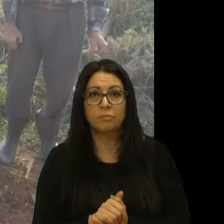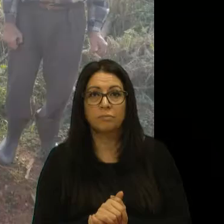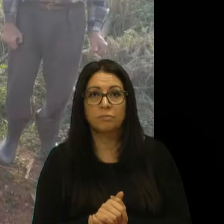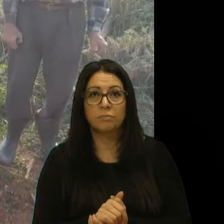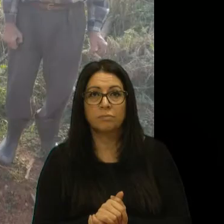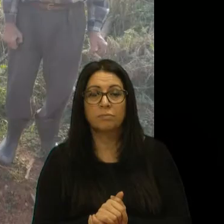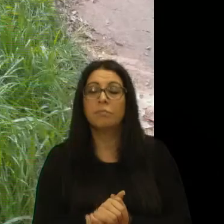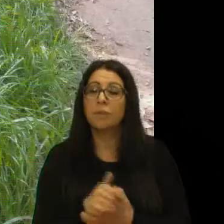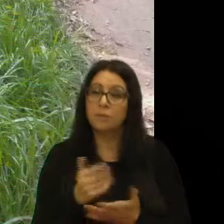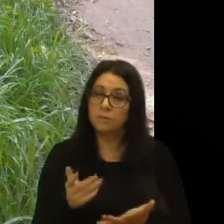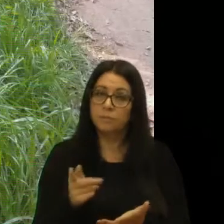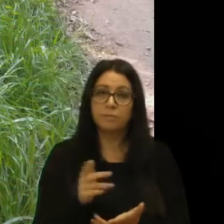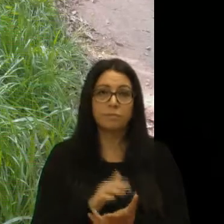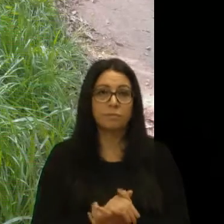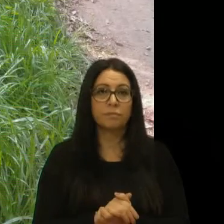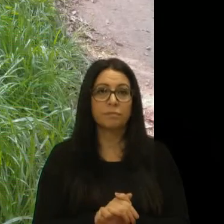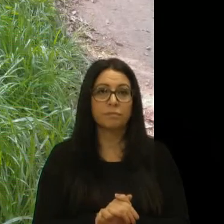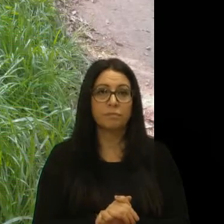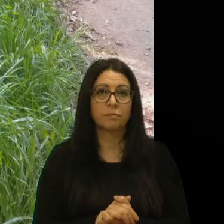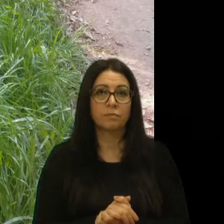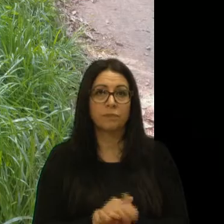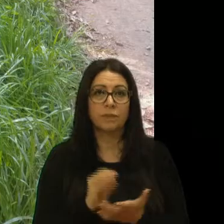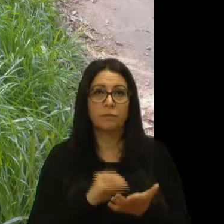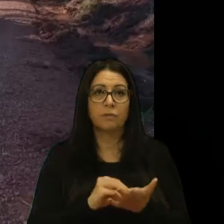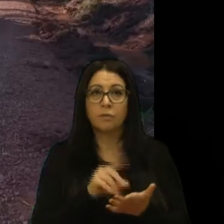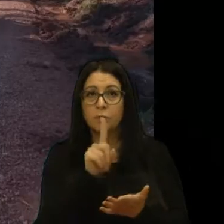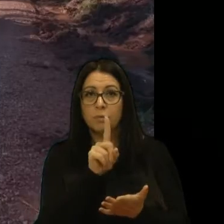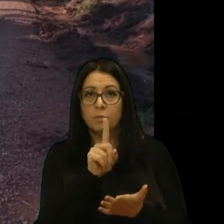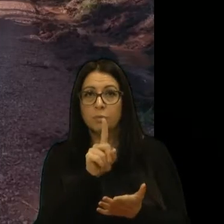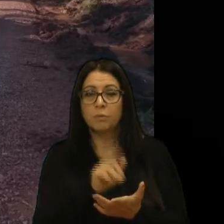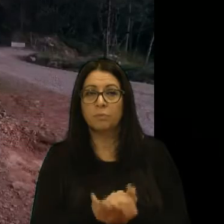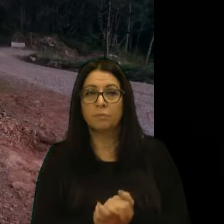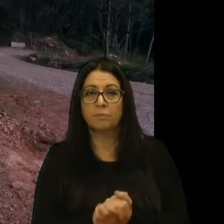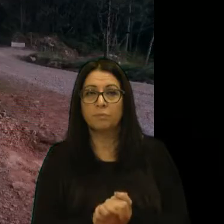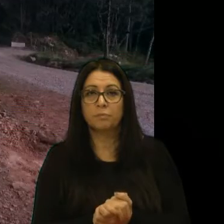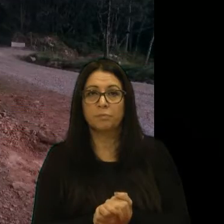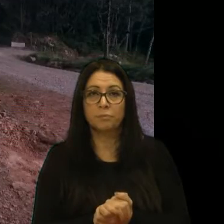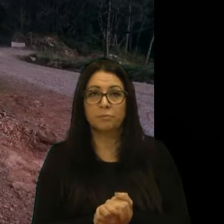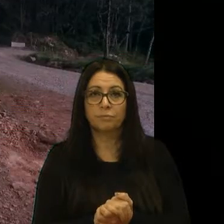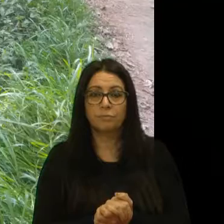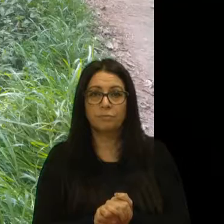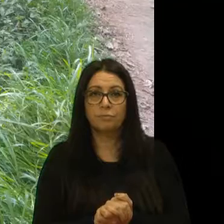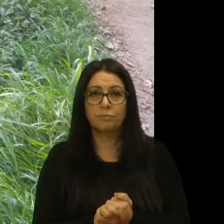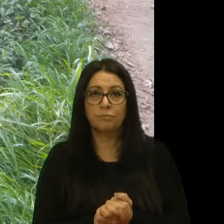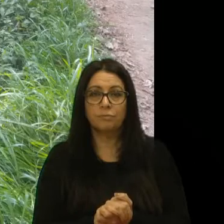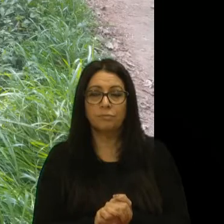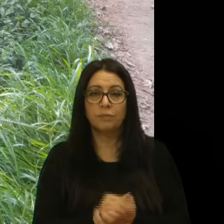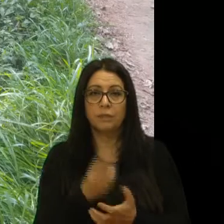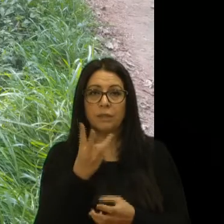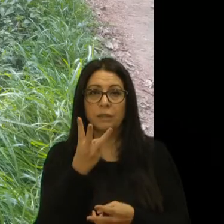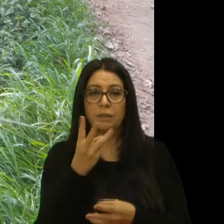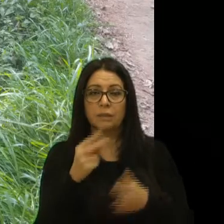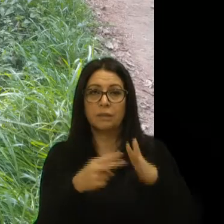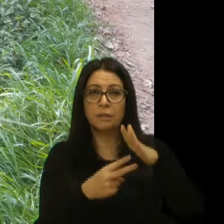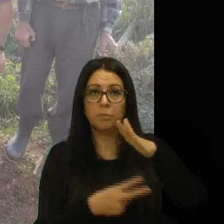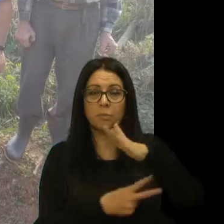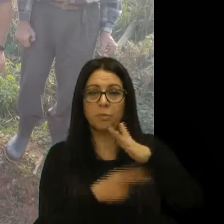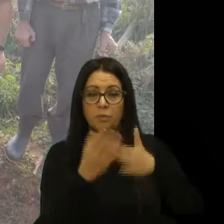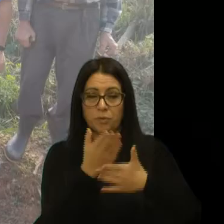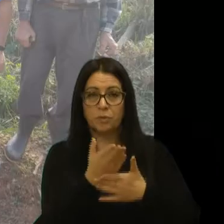mas enfim, está faltando uma aí, está faltando uma aí, mas eu visitei, três ponte aqui, além daquela,